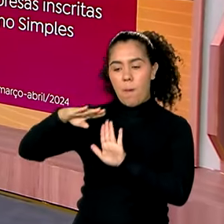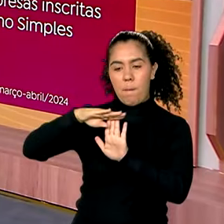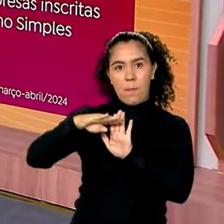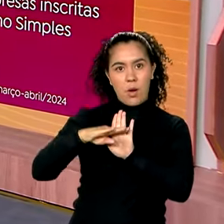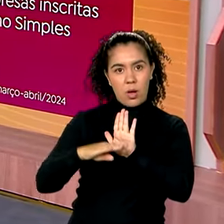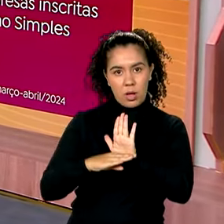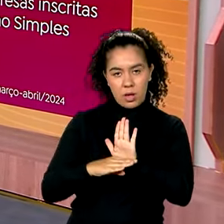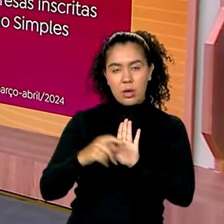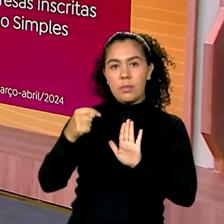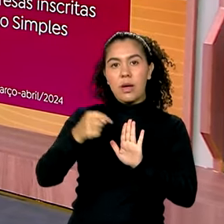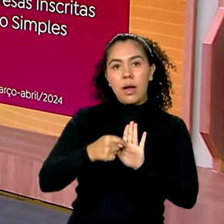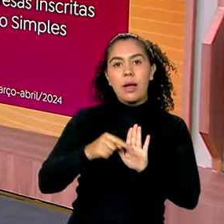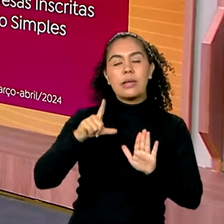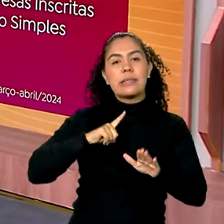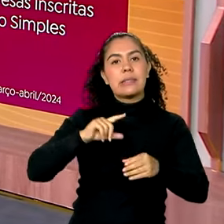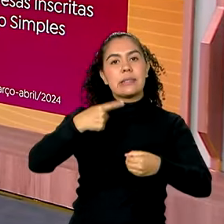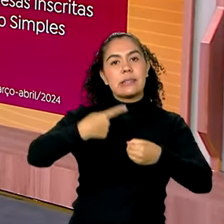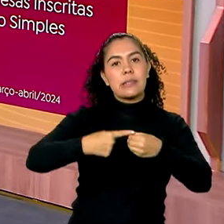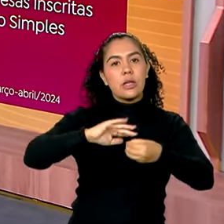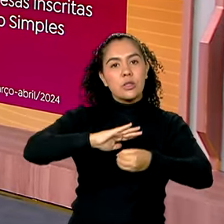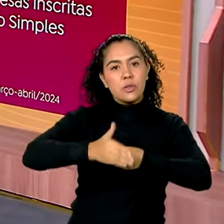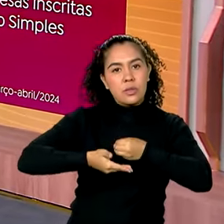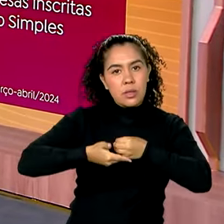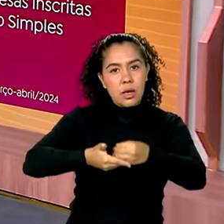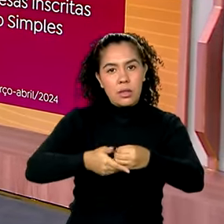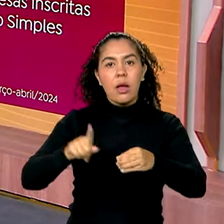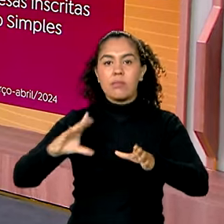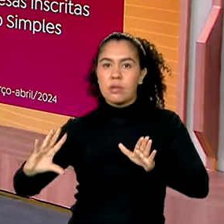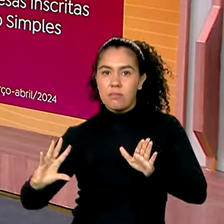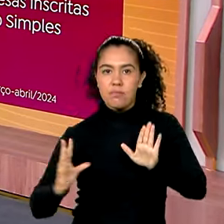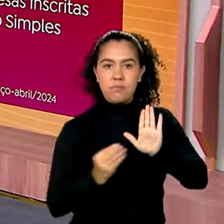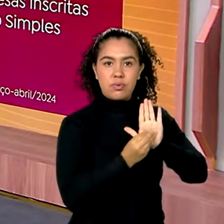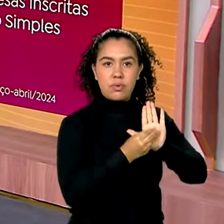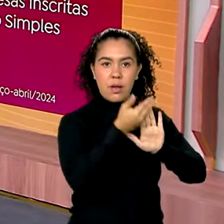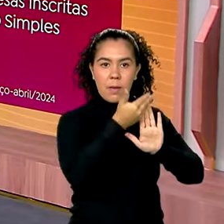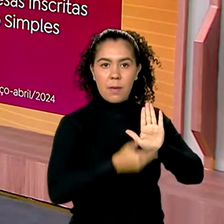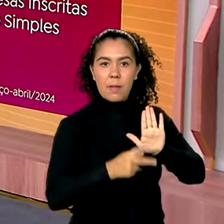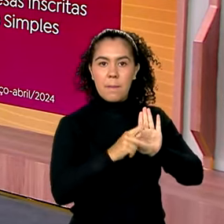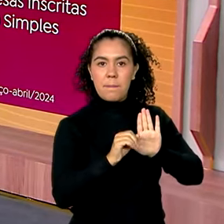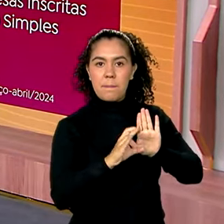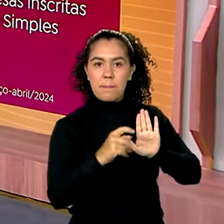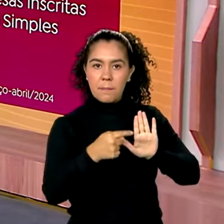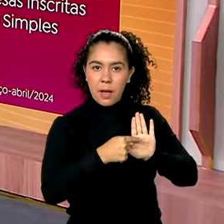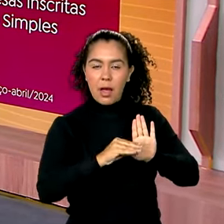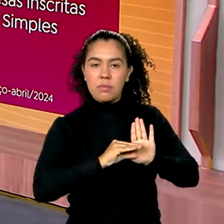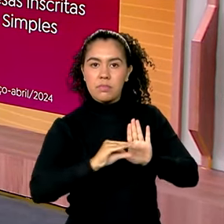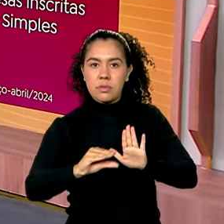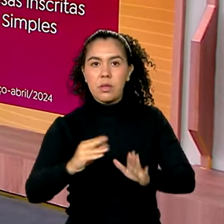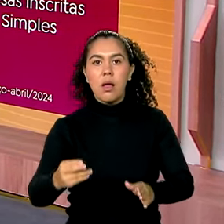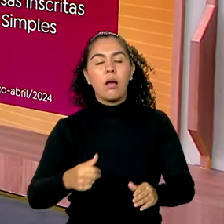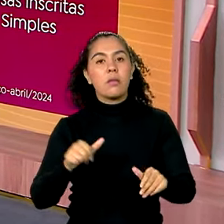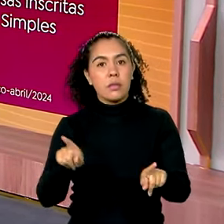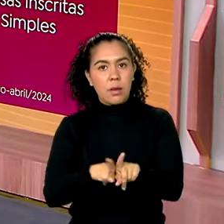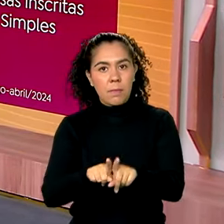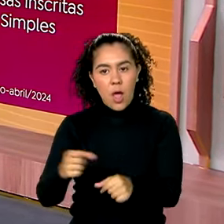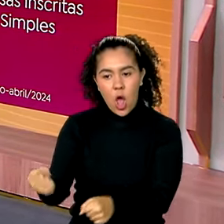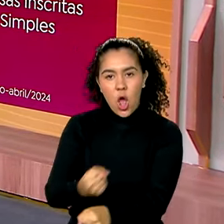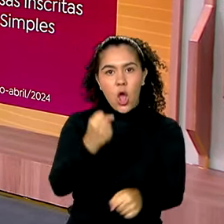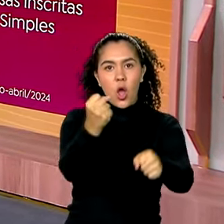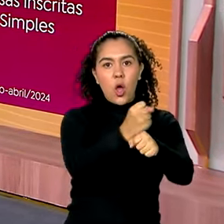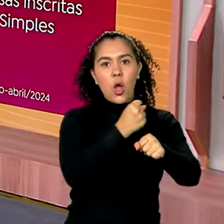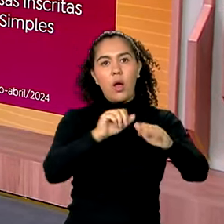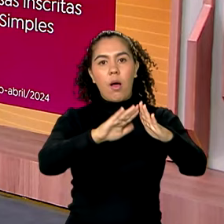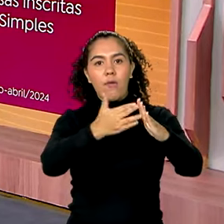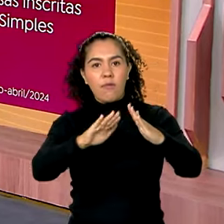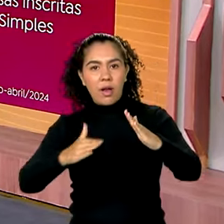Sustentáveis e Resilientes do novo PAC. Ela foi beneficiada com o projeto de urbanização de favelas do Periferia